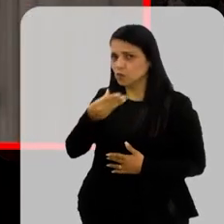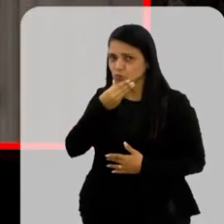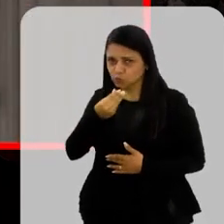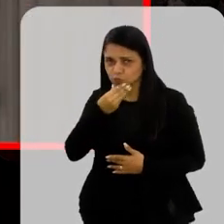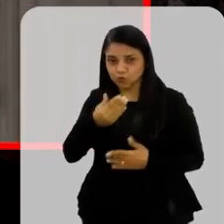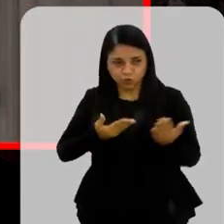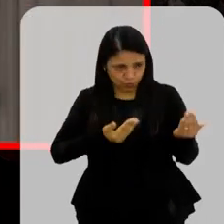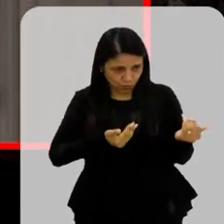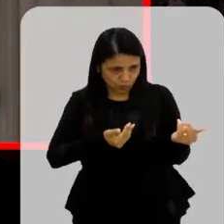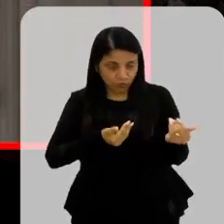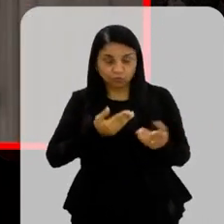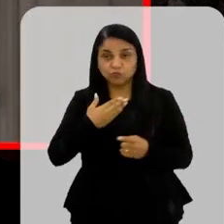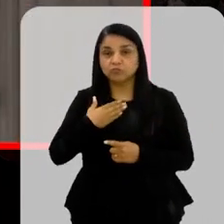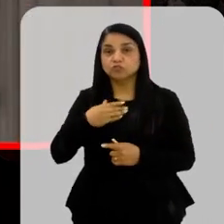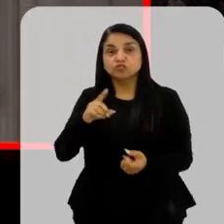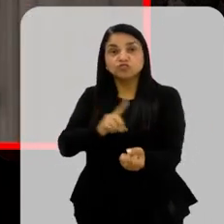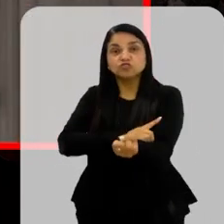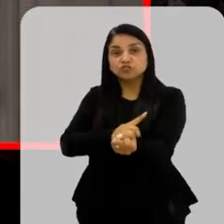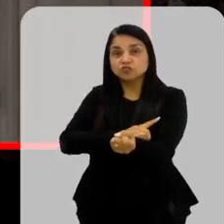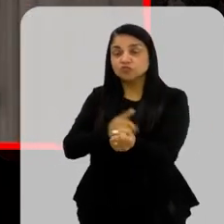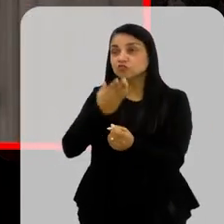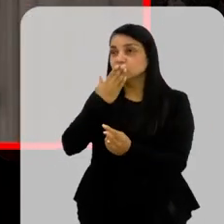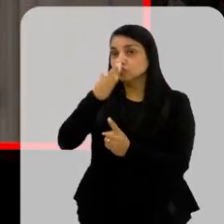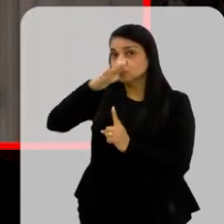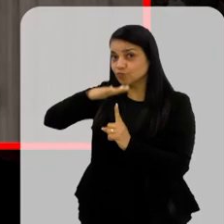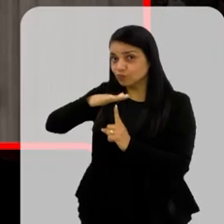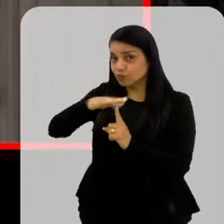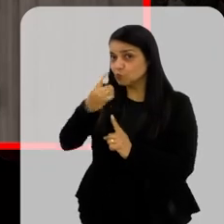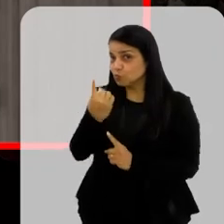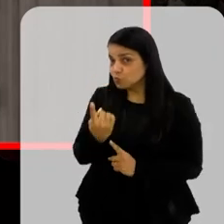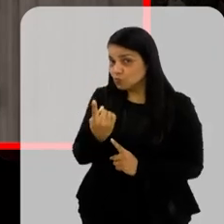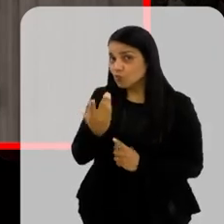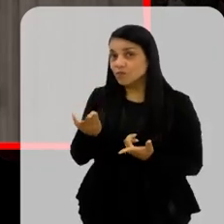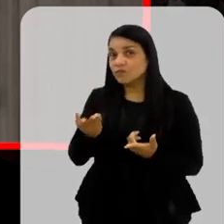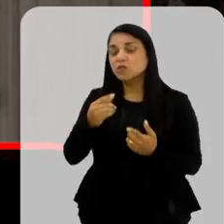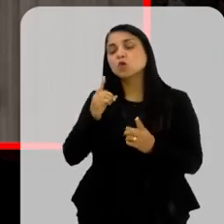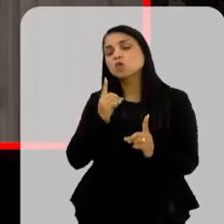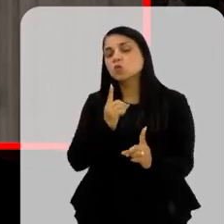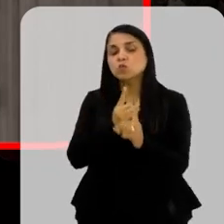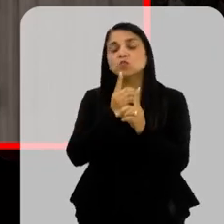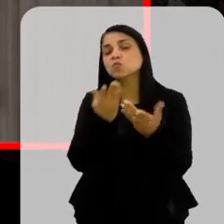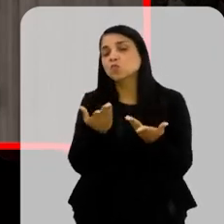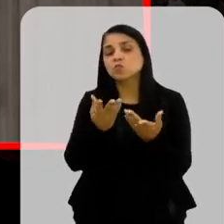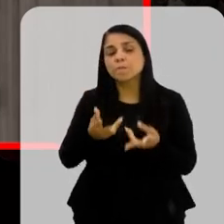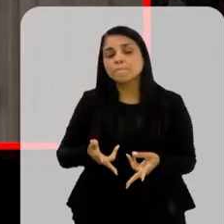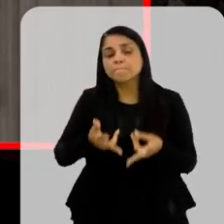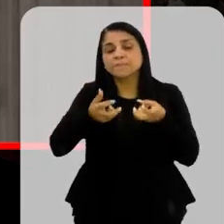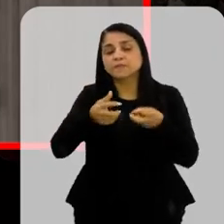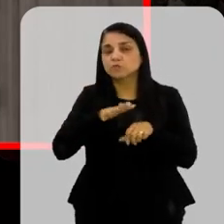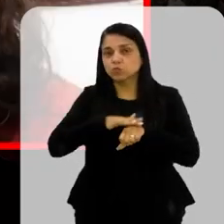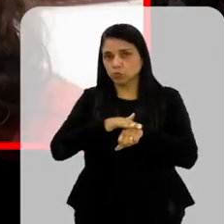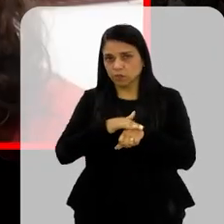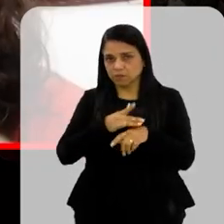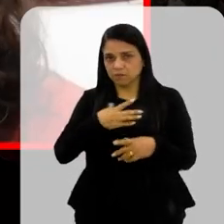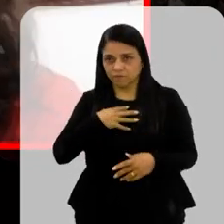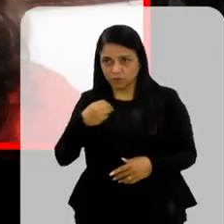adolescente Com a diabetes do tipo 1 E como é que você detectou essa doença no seu filho?